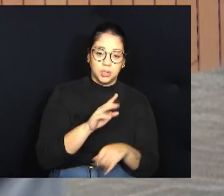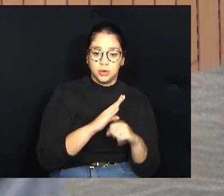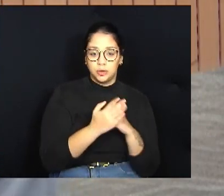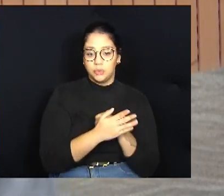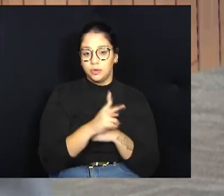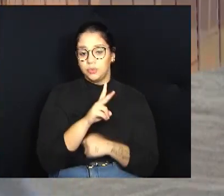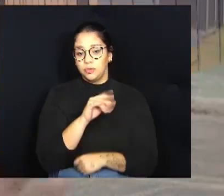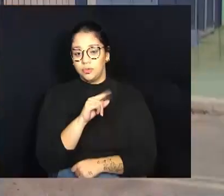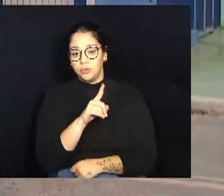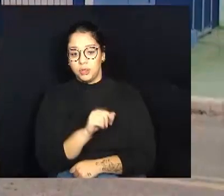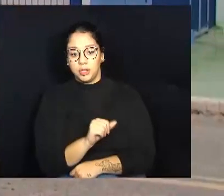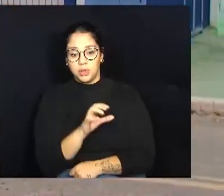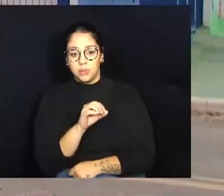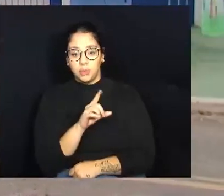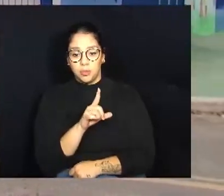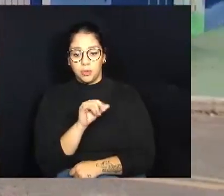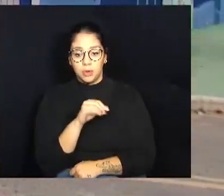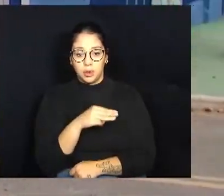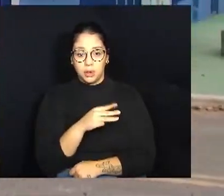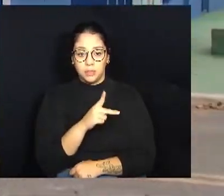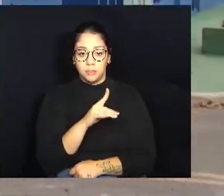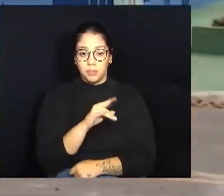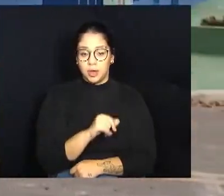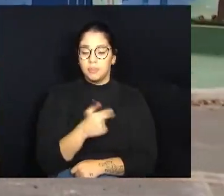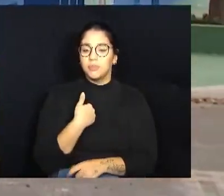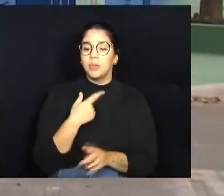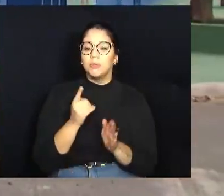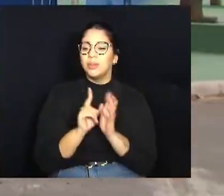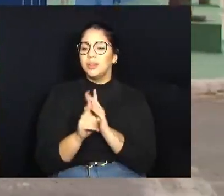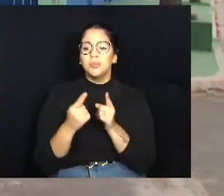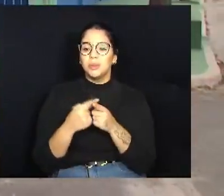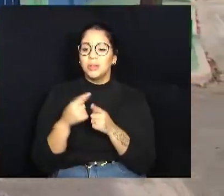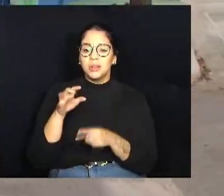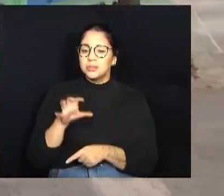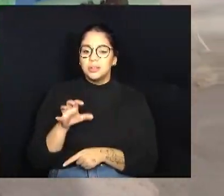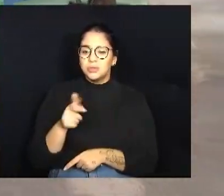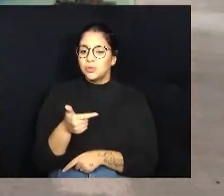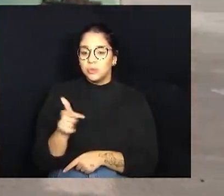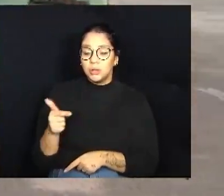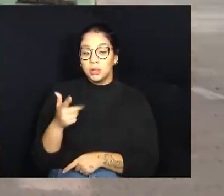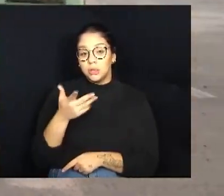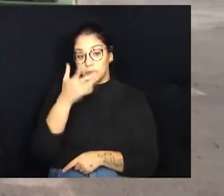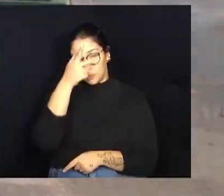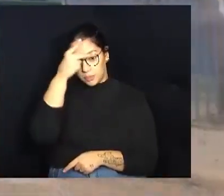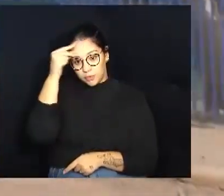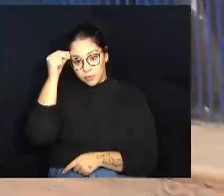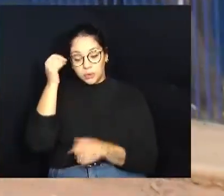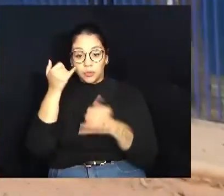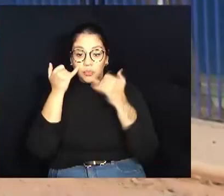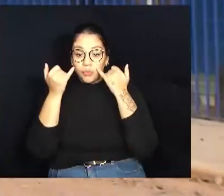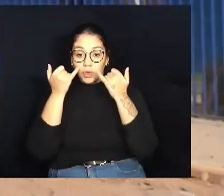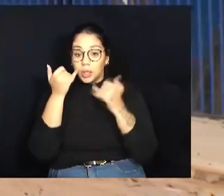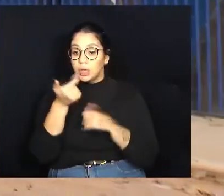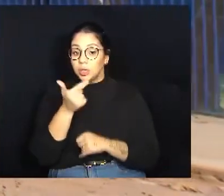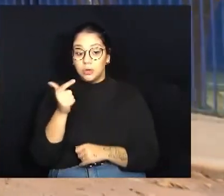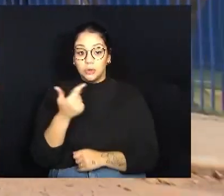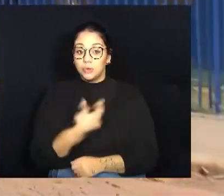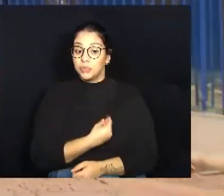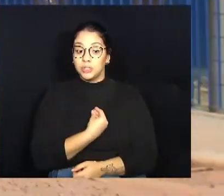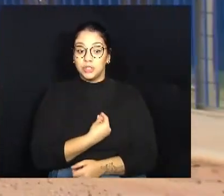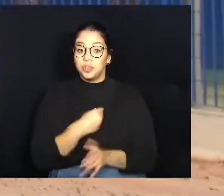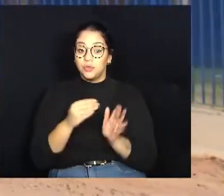Campo Florido e várias. E eu perguntei por que não nessa região. Então, a prefeitura me informou que aqui não existia o déficit.